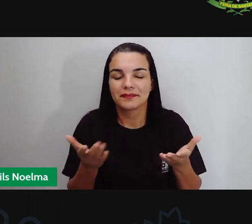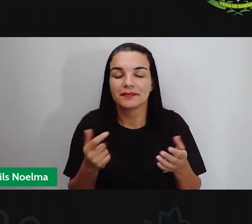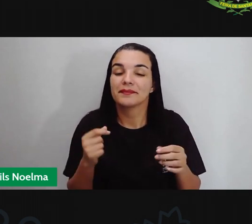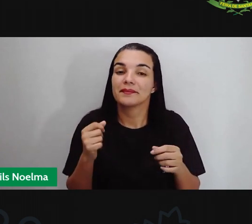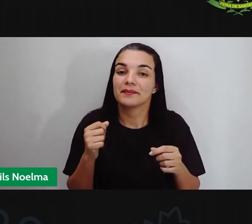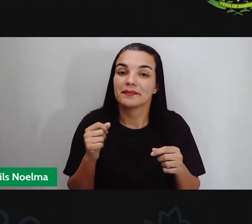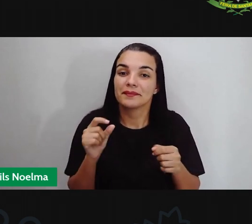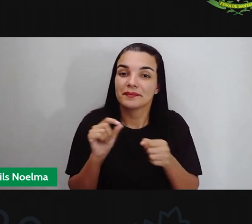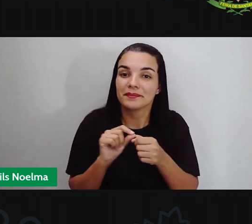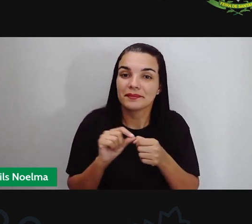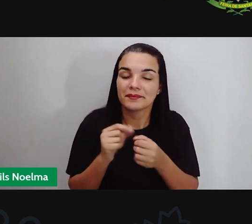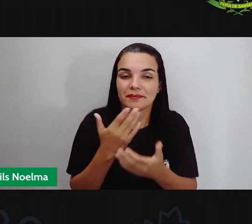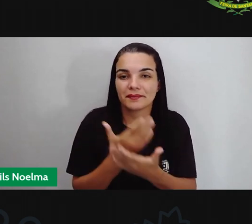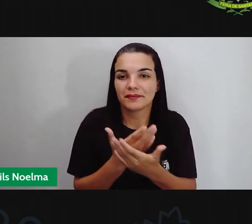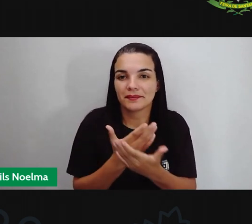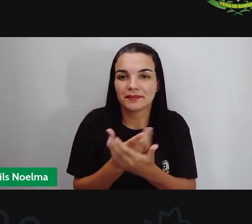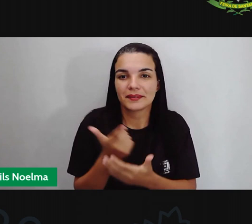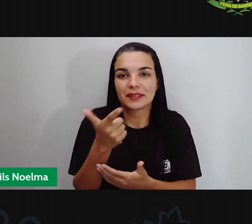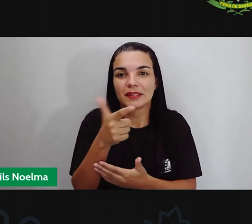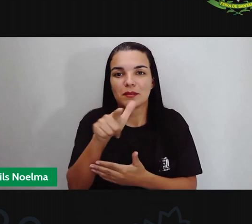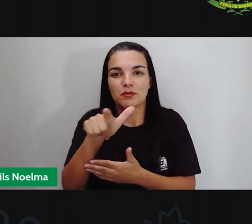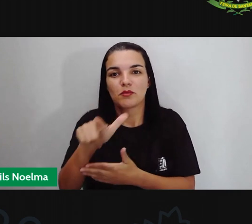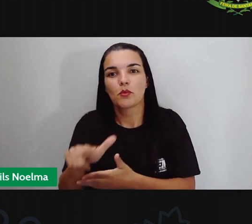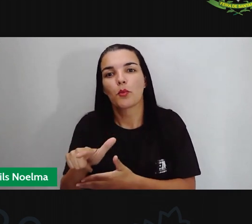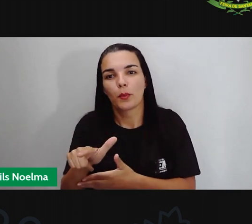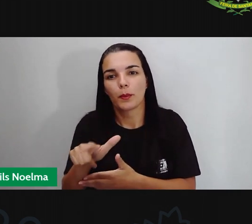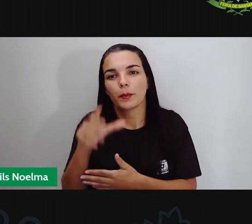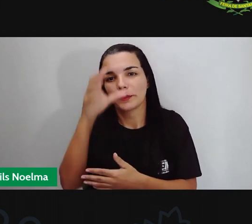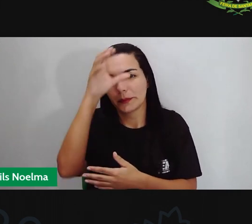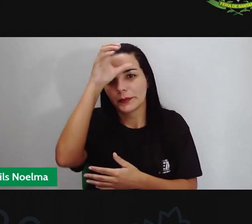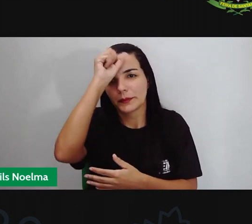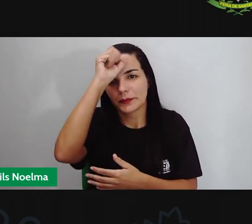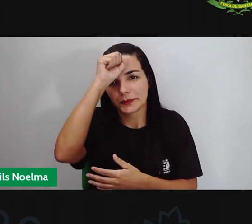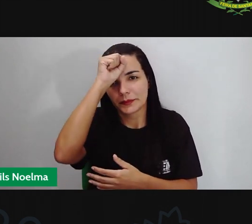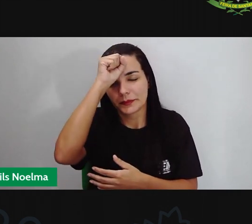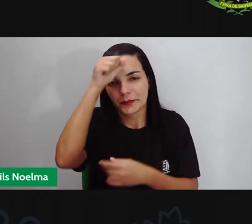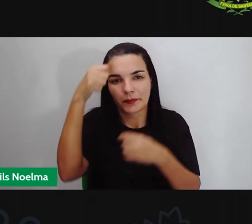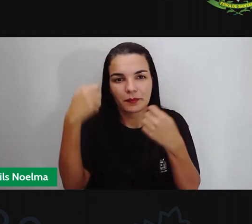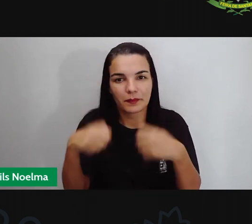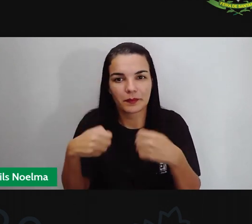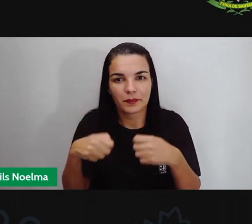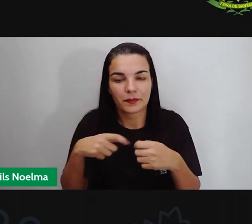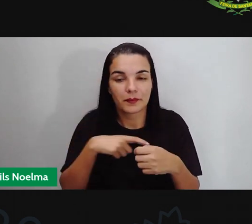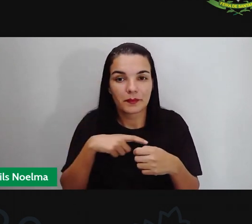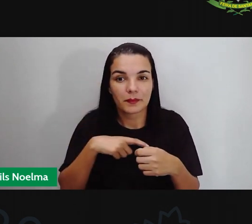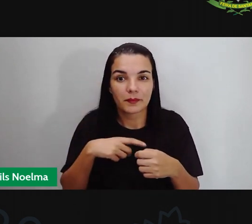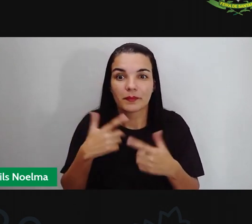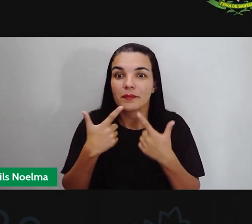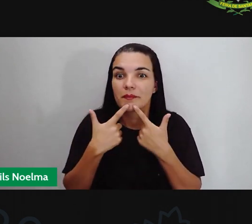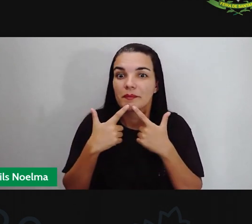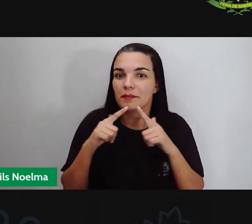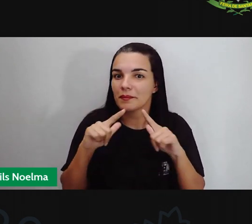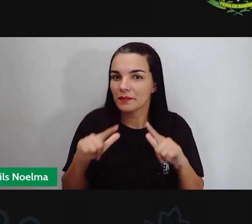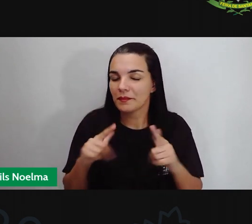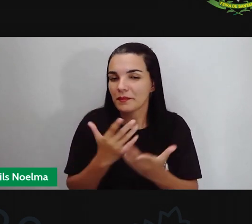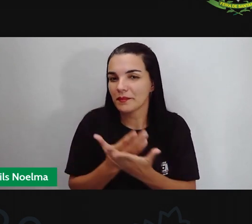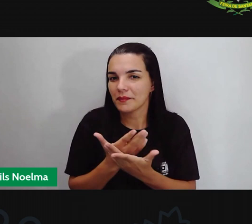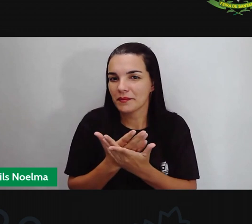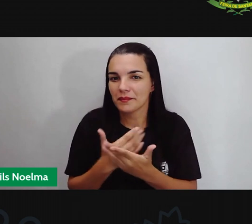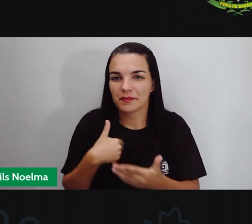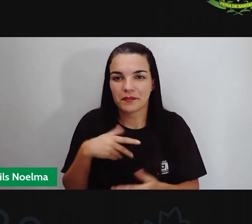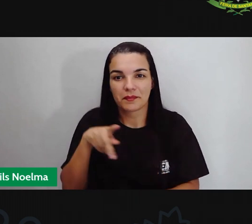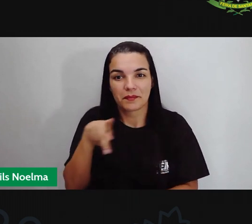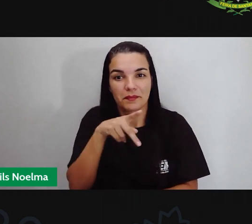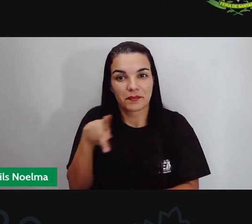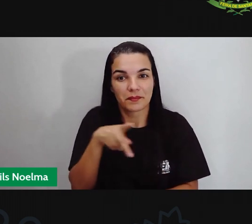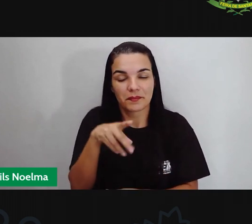agora entraremos em mais um momento de aprendizado. Nós teremos aula de linguagens. Eu sou